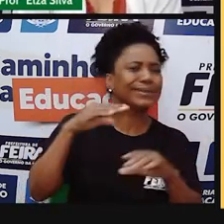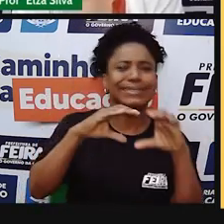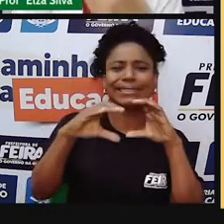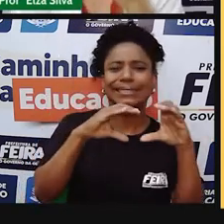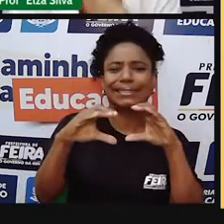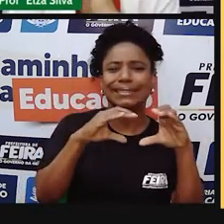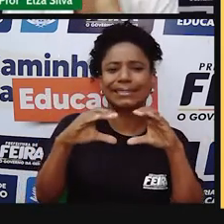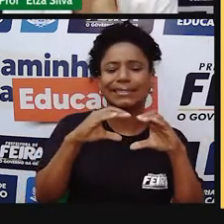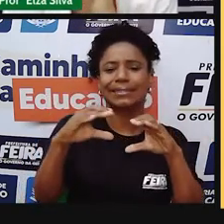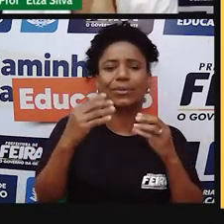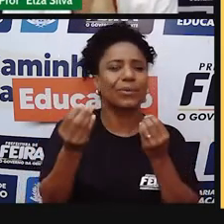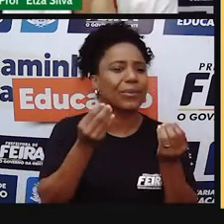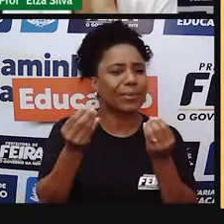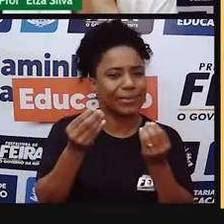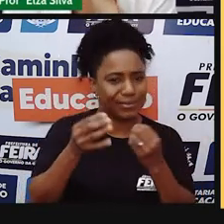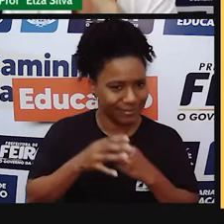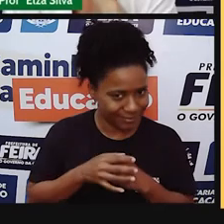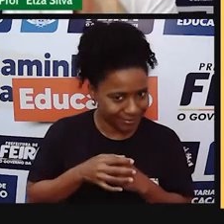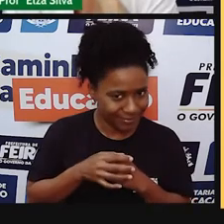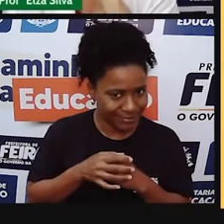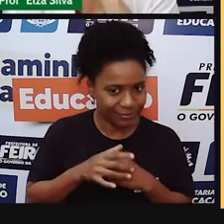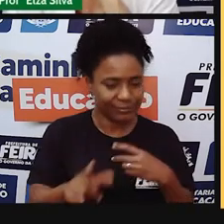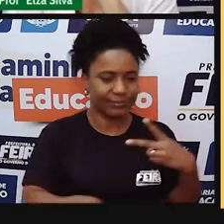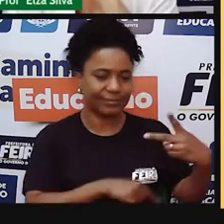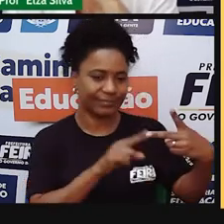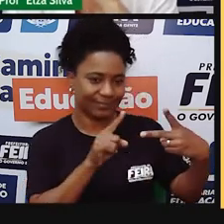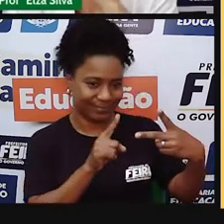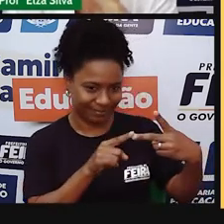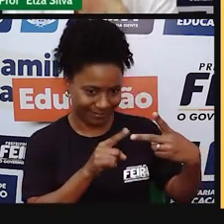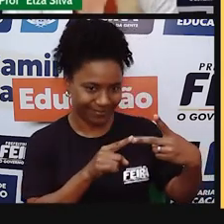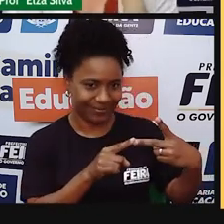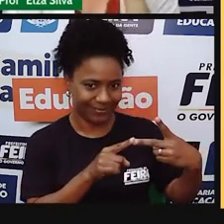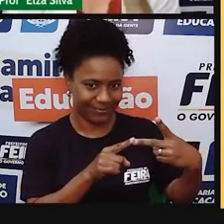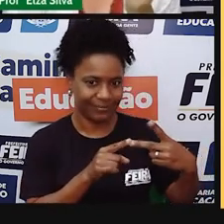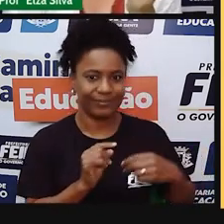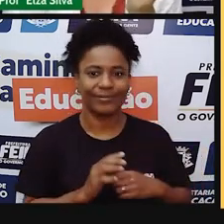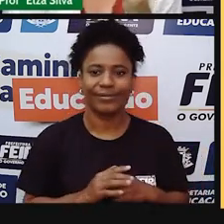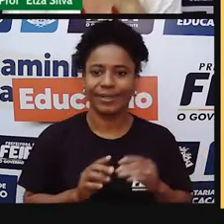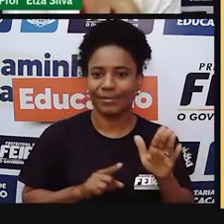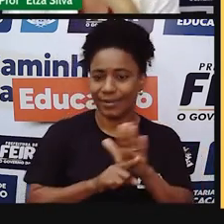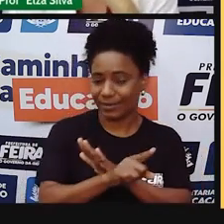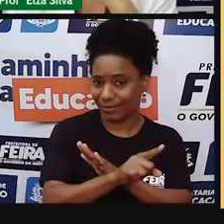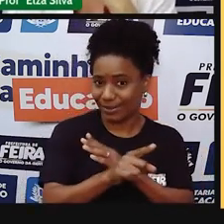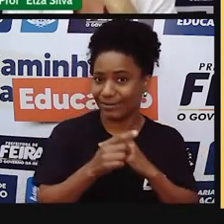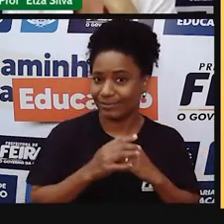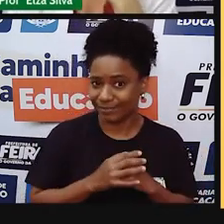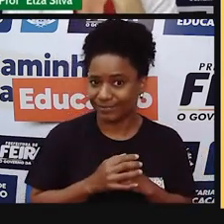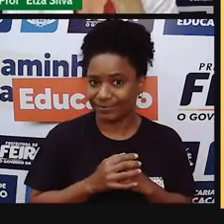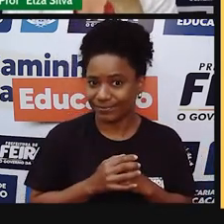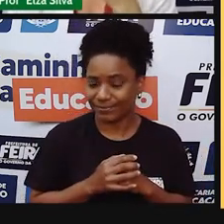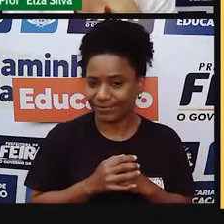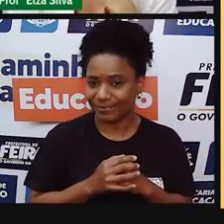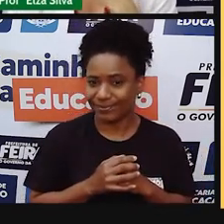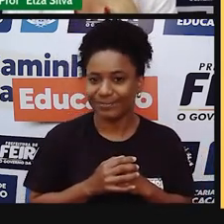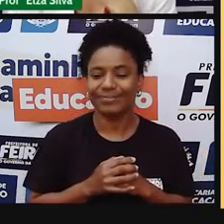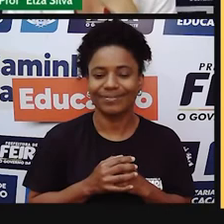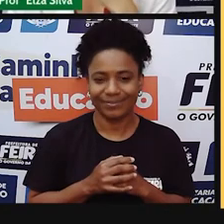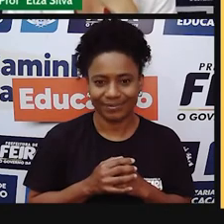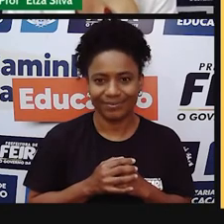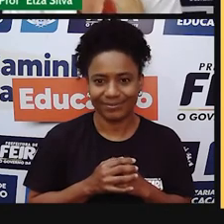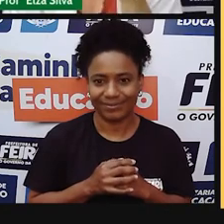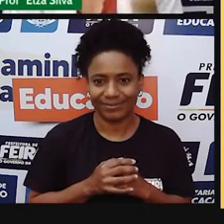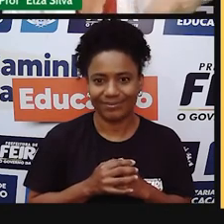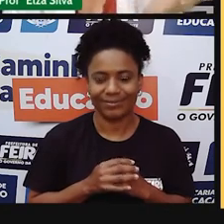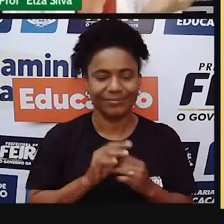Are you a digital native? Digital emigrant or digital retorts?